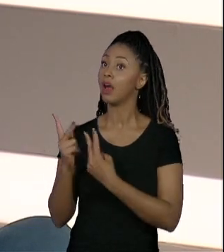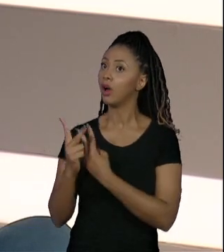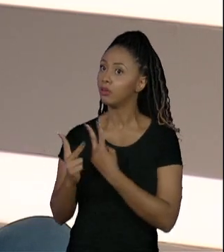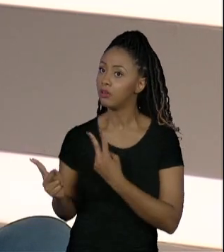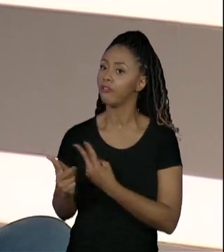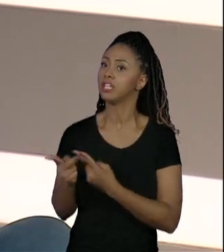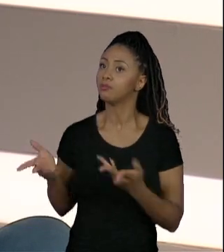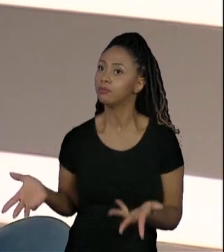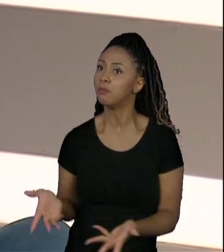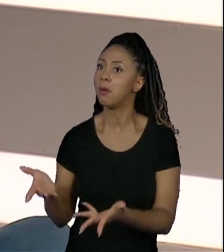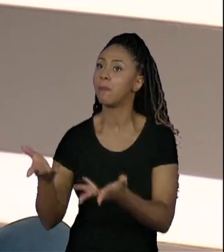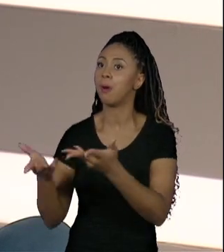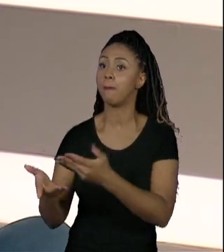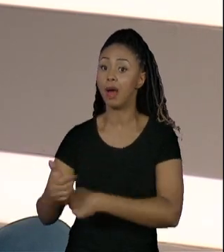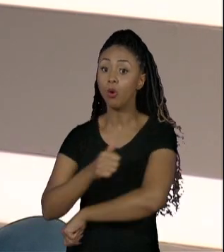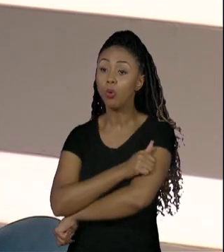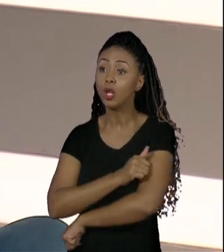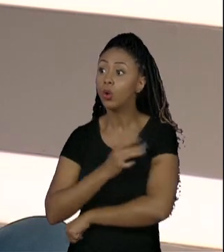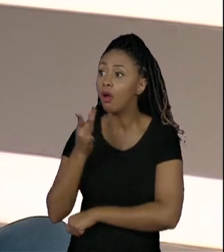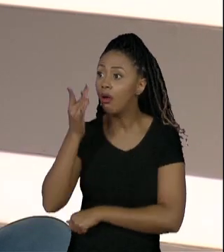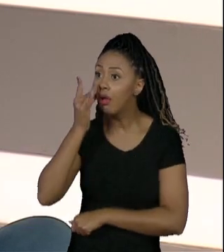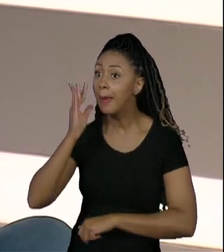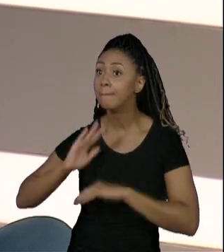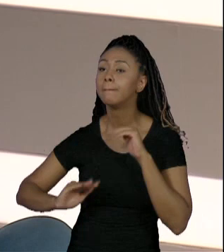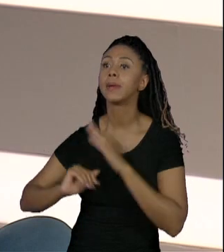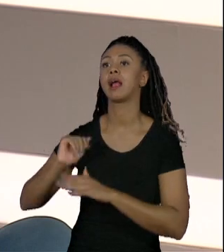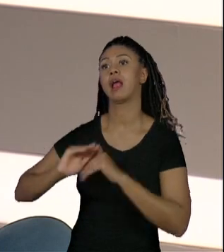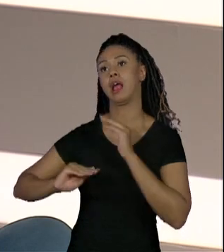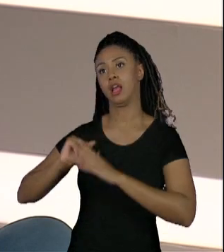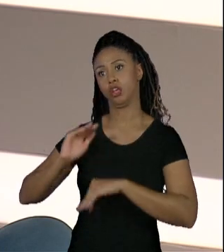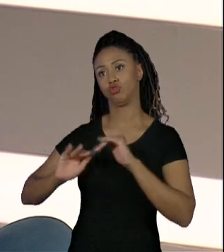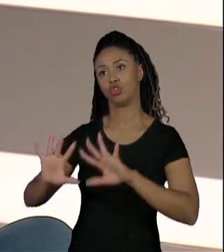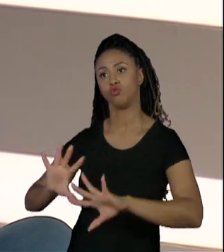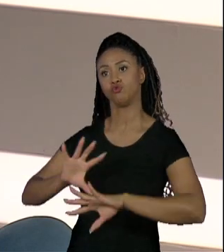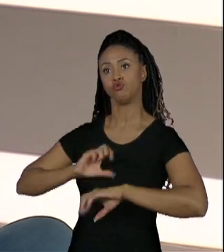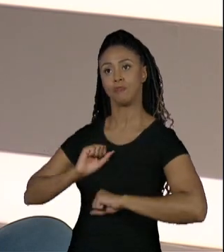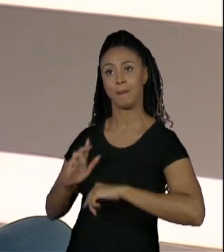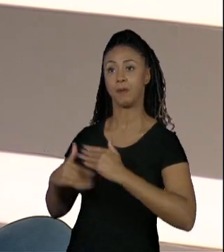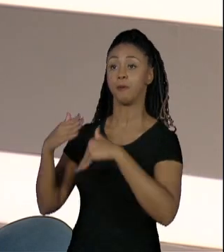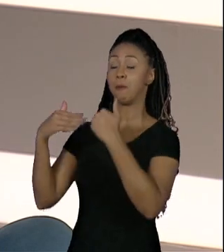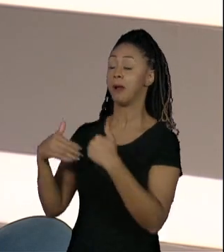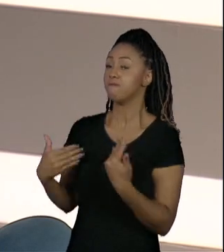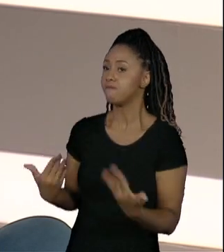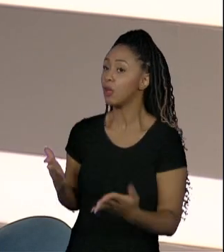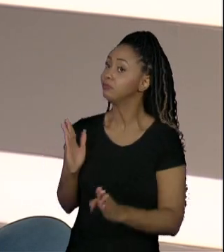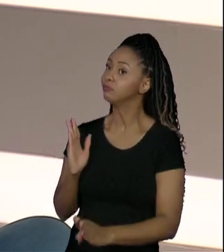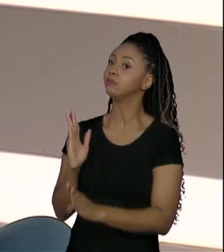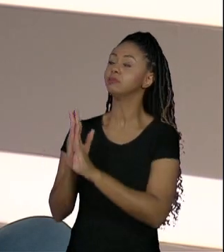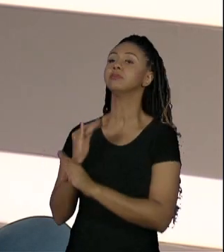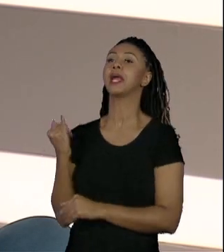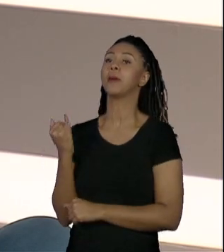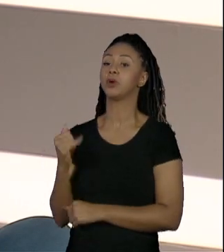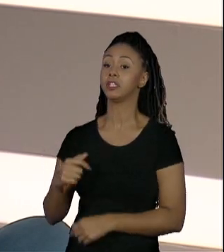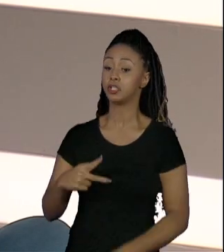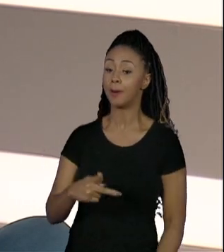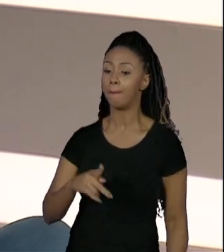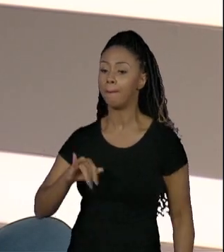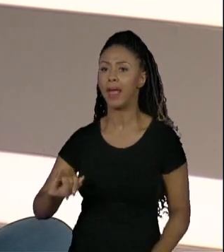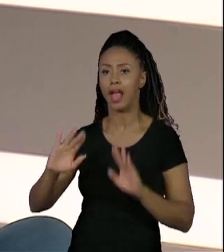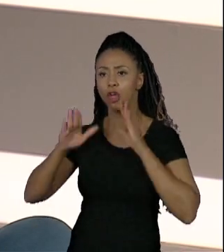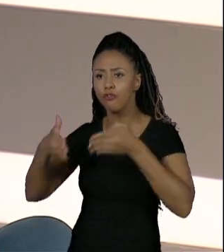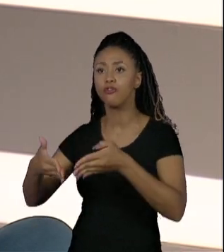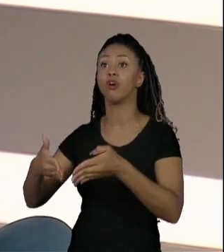aluno, ele tenha essa formação prática, de aplicação prática. Então, por isso, a importância de trabalharmos o projeto integrador.